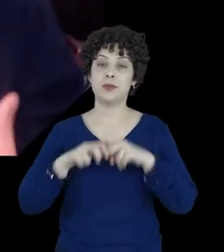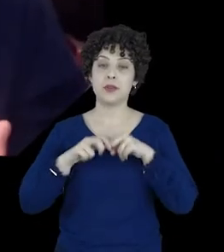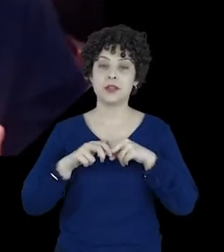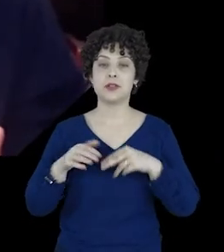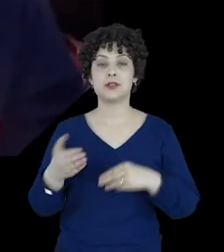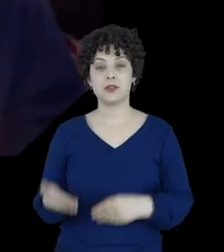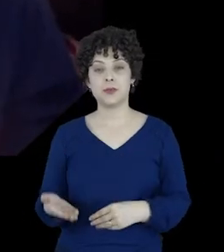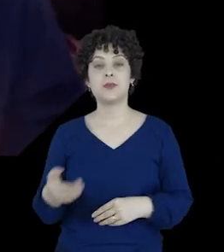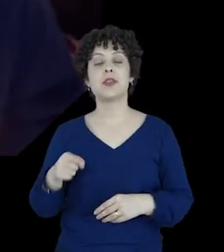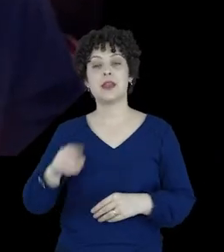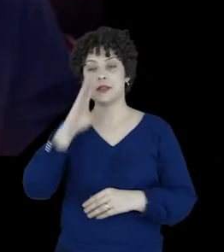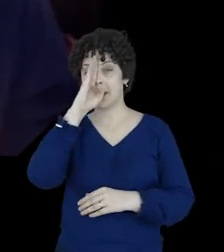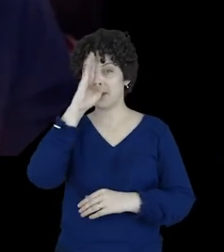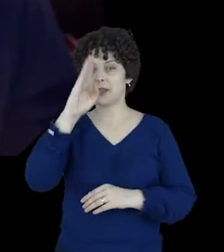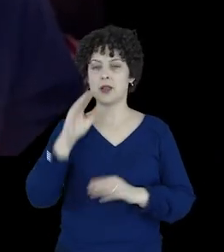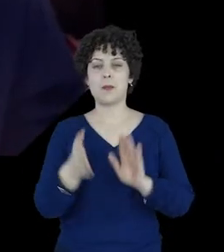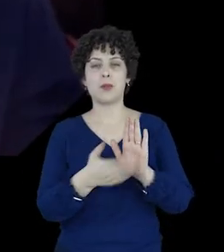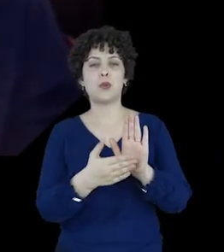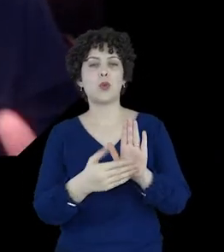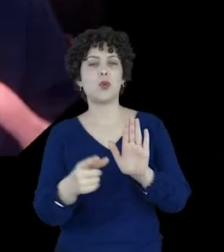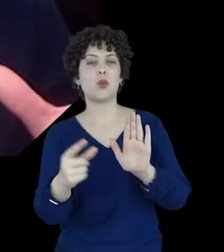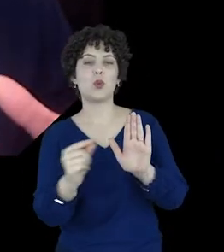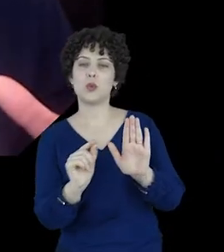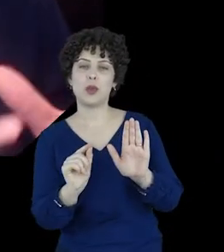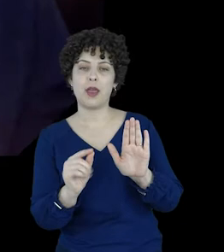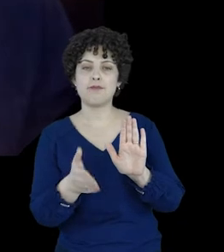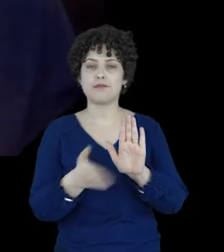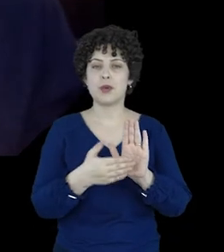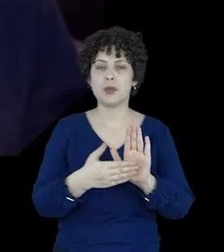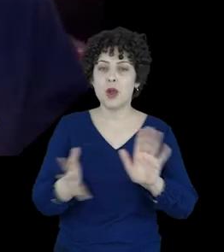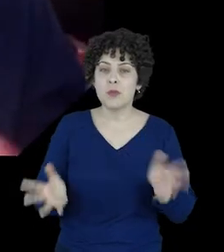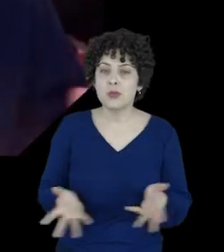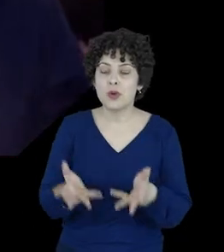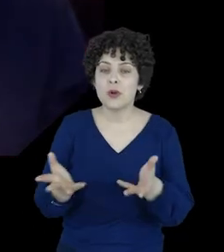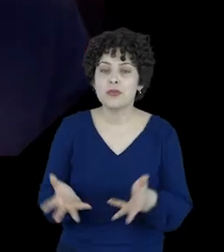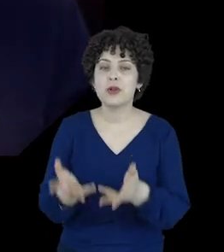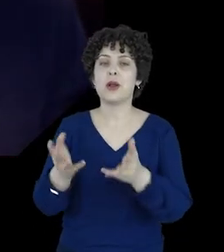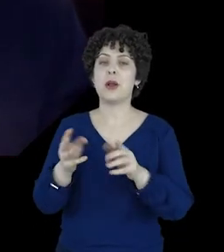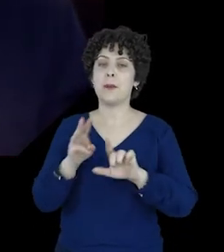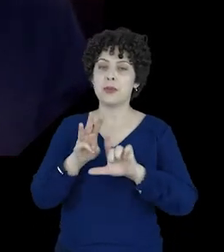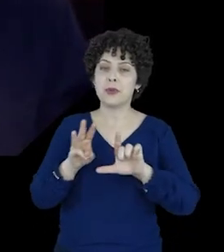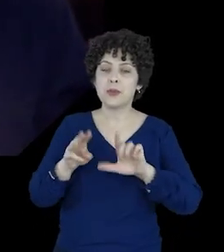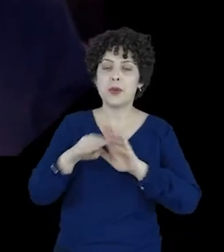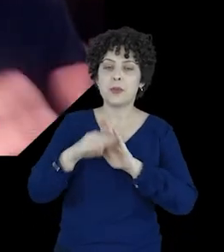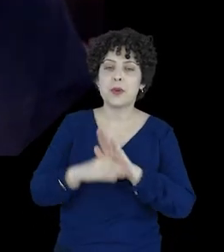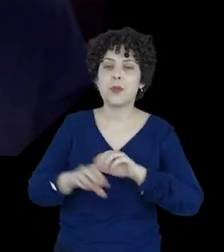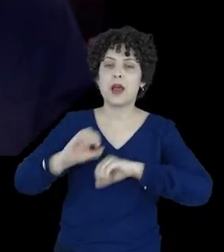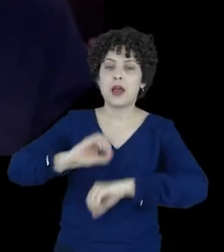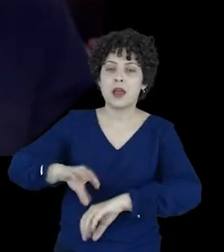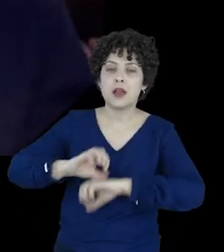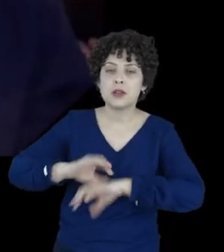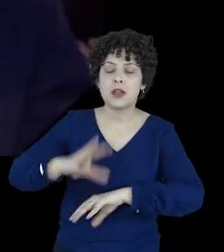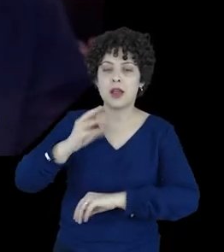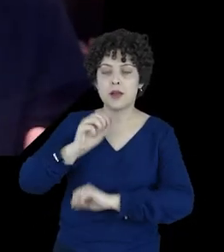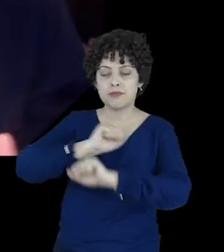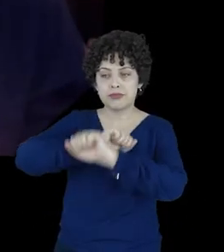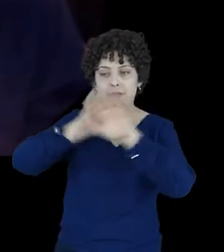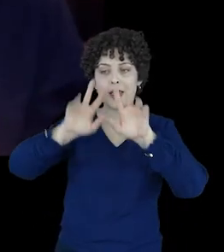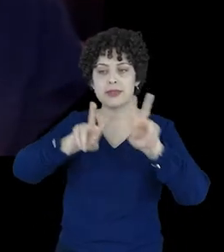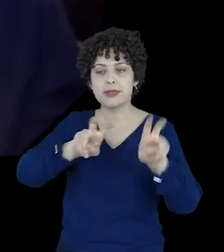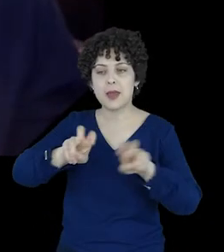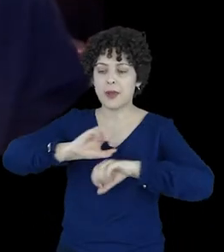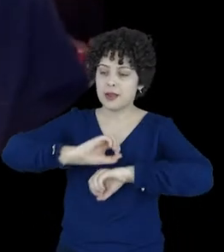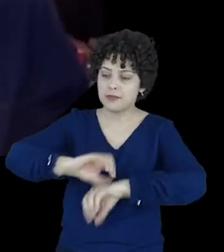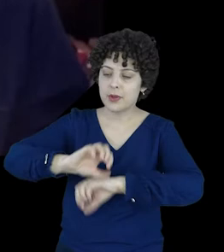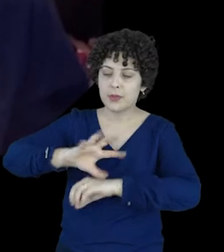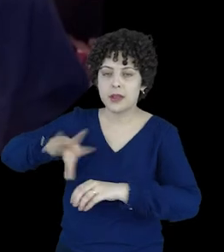Nesse sentido, o que esse princípio propõe é promover programas educacionais que facilitem a compreensão